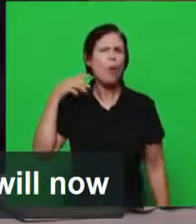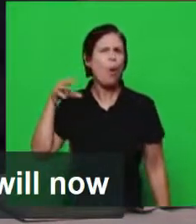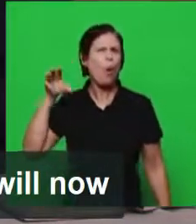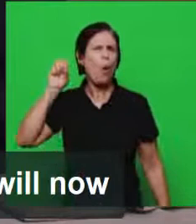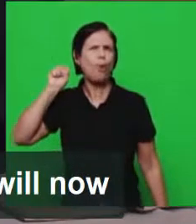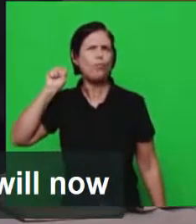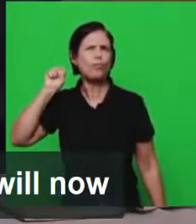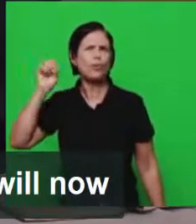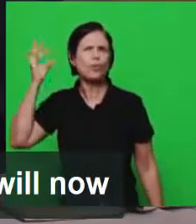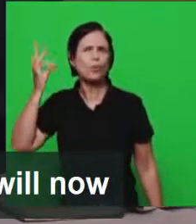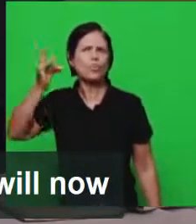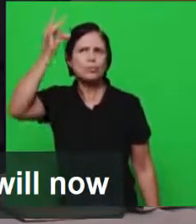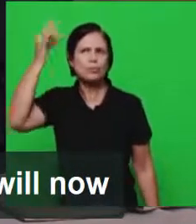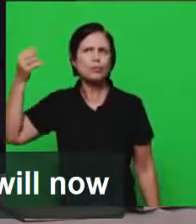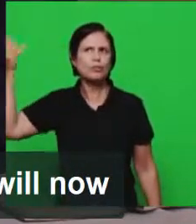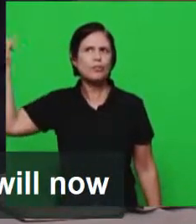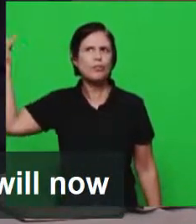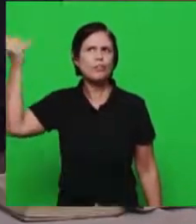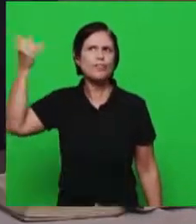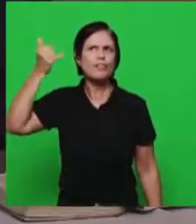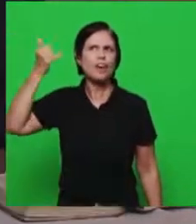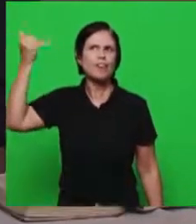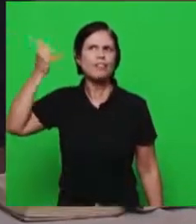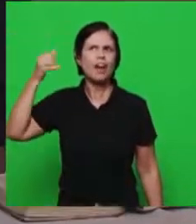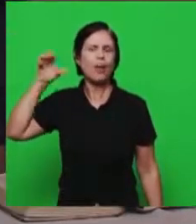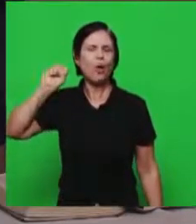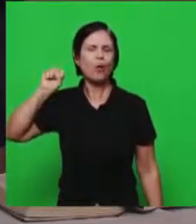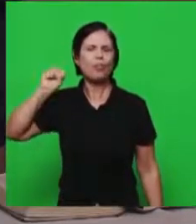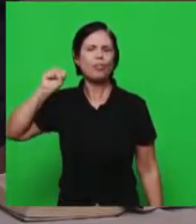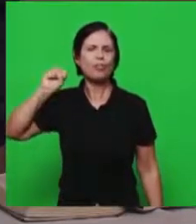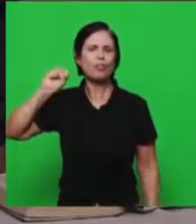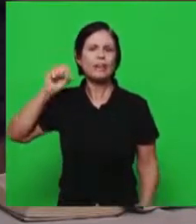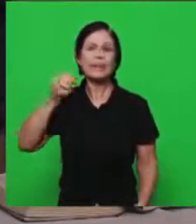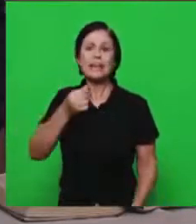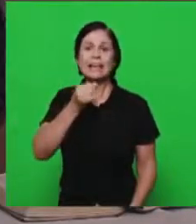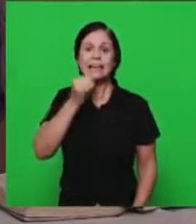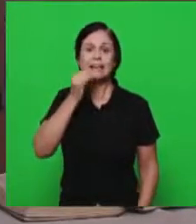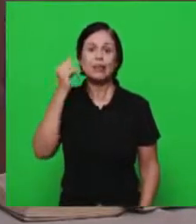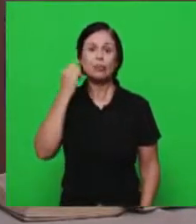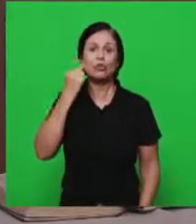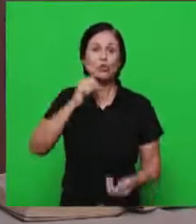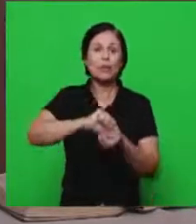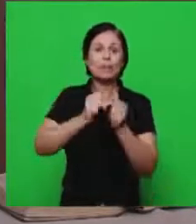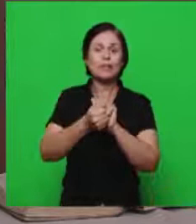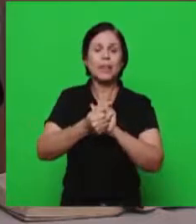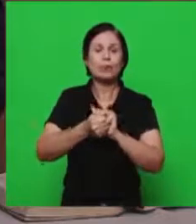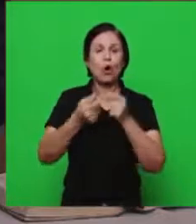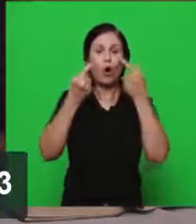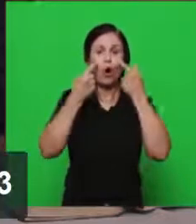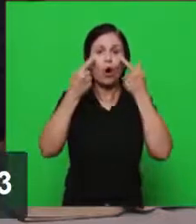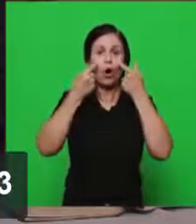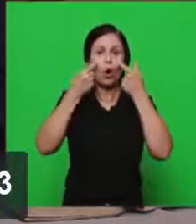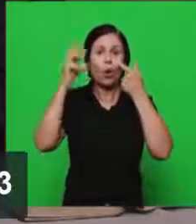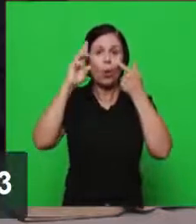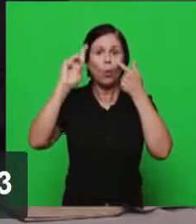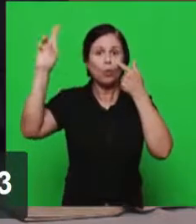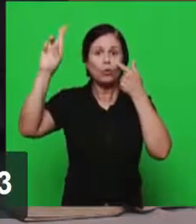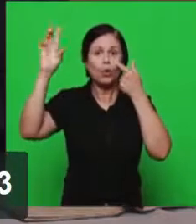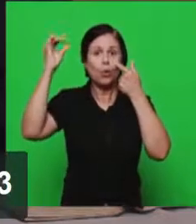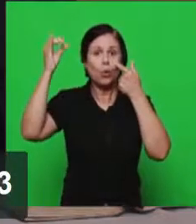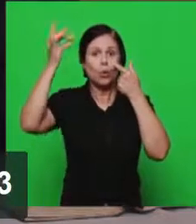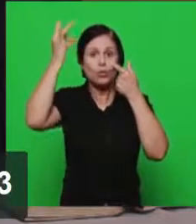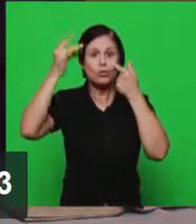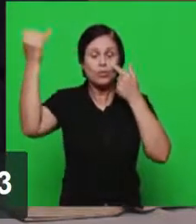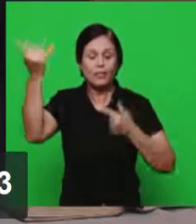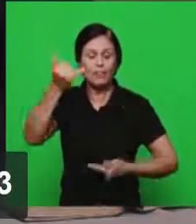diz às igrejas então os irmãos estarão agora diante do capítulo 13 de Mateus versículo 9 e ao mesmo tempo